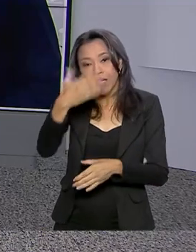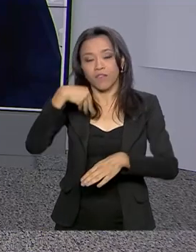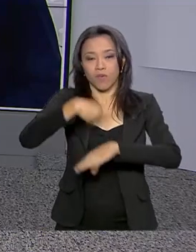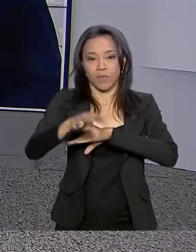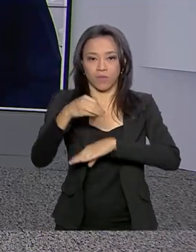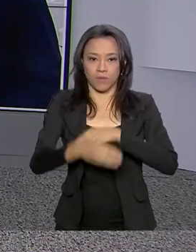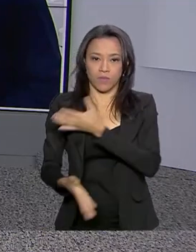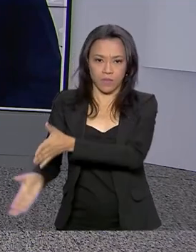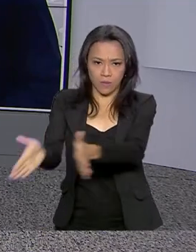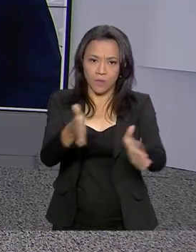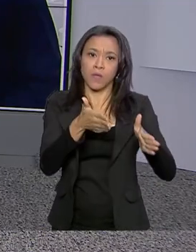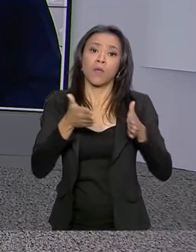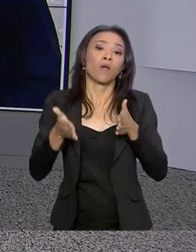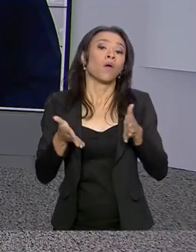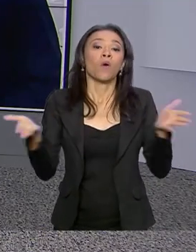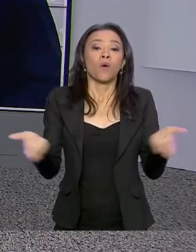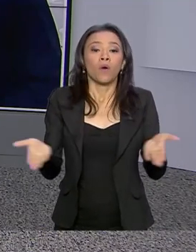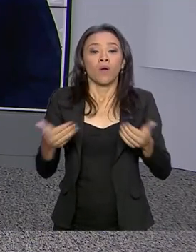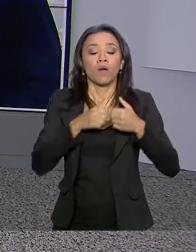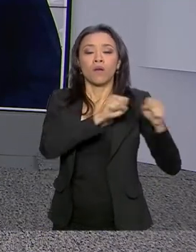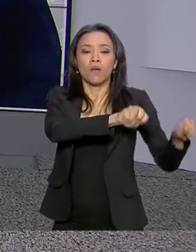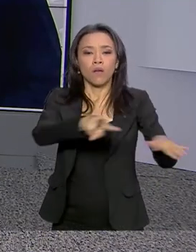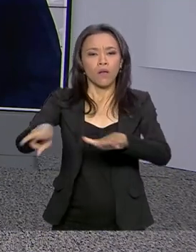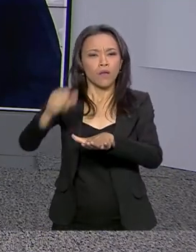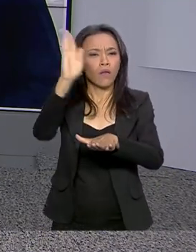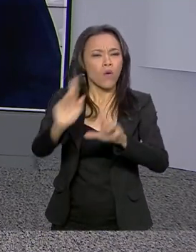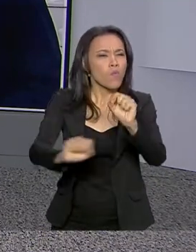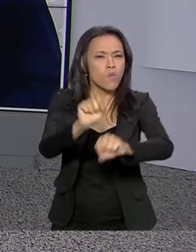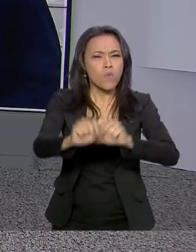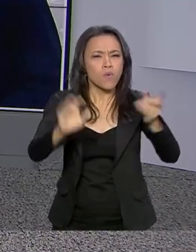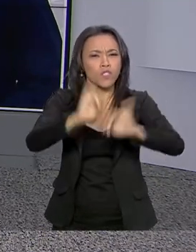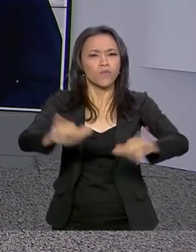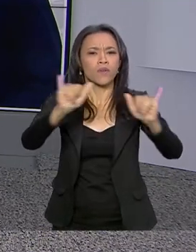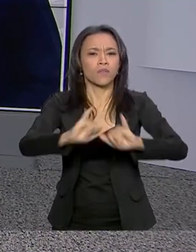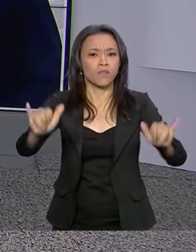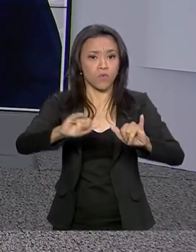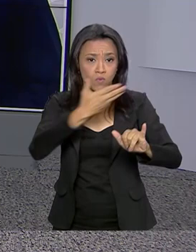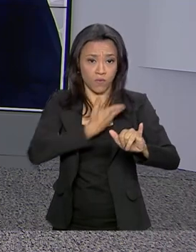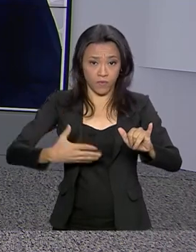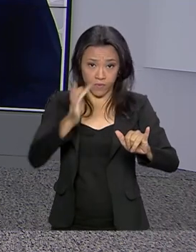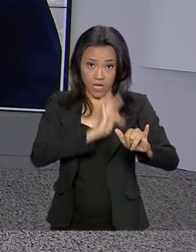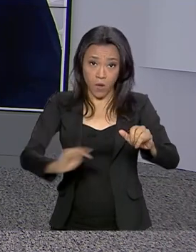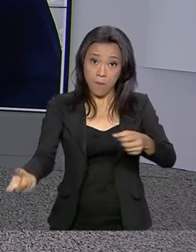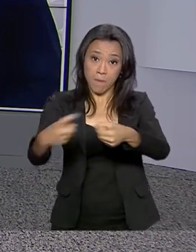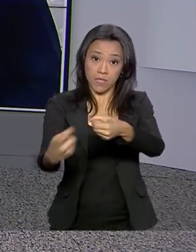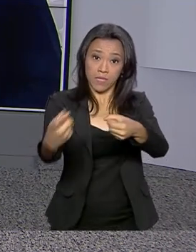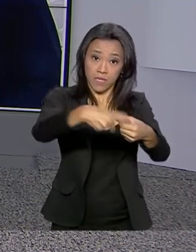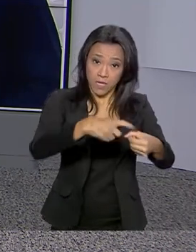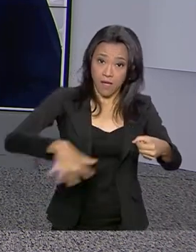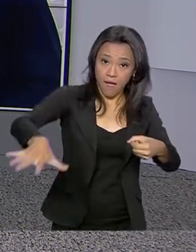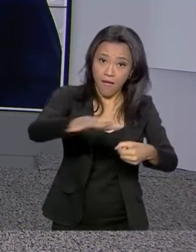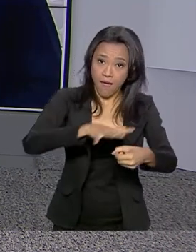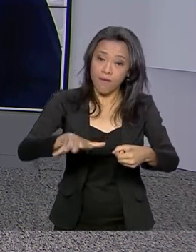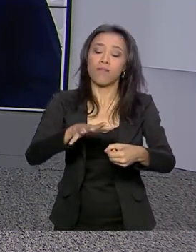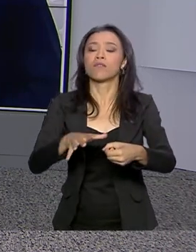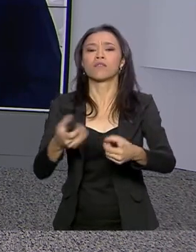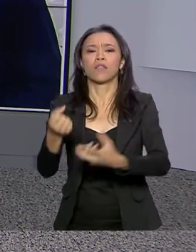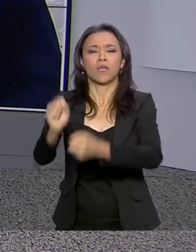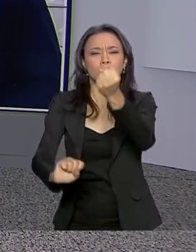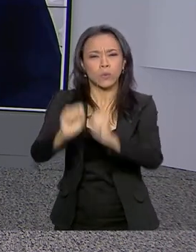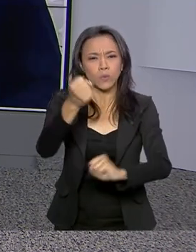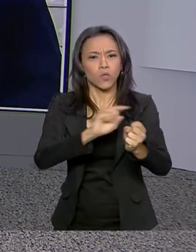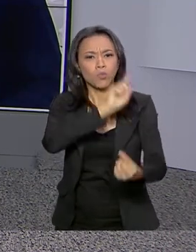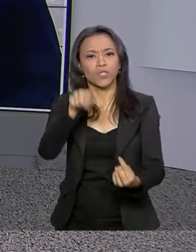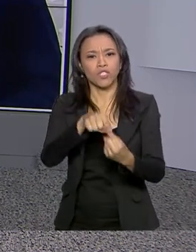E começa hoje a Semana do Brasil, uma campanha do governo federal em parceria com setores ligados ao comércio e à indústria para incentivar o